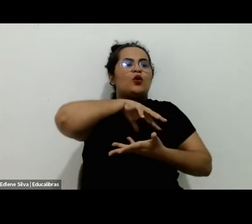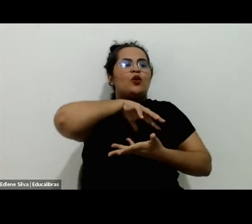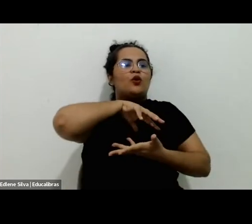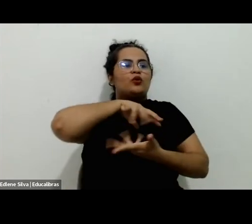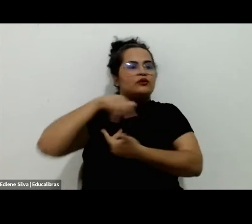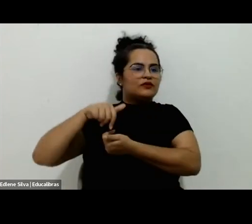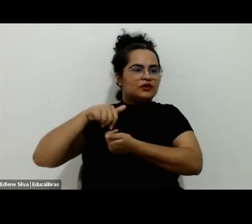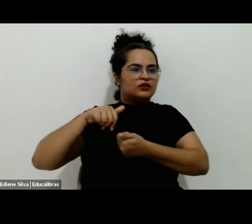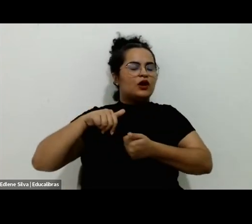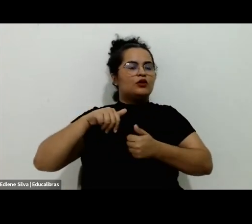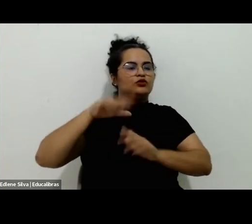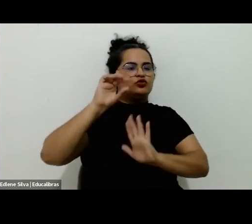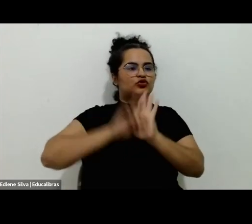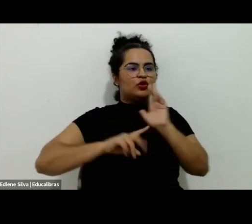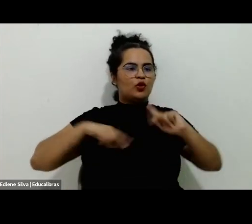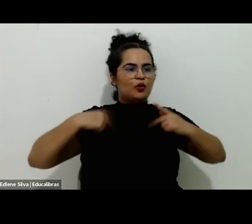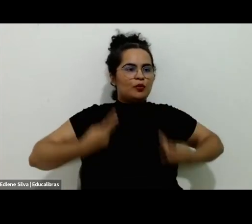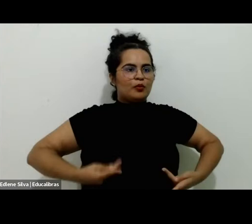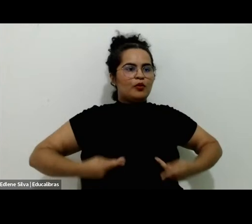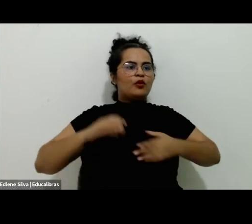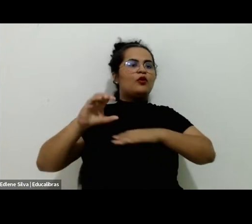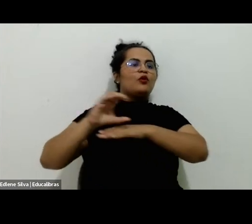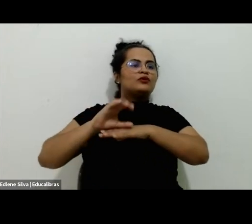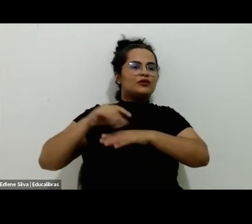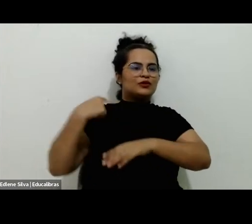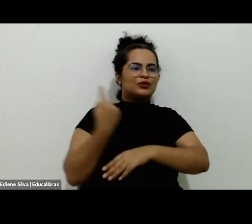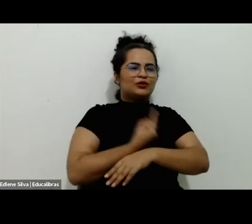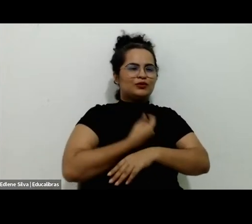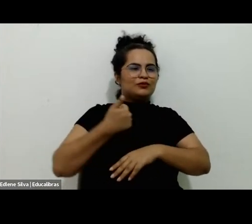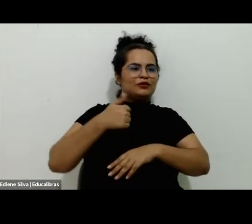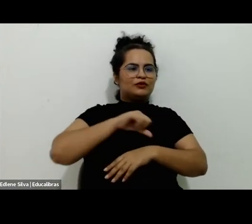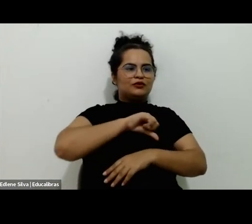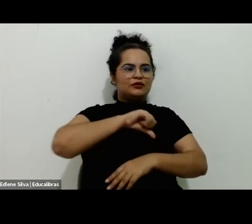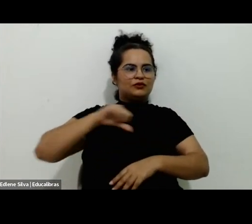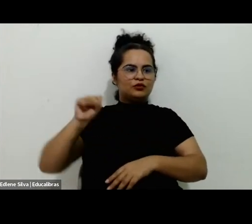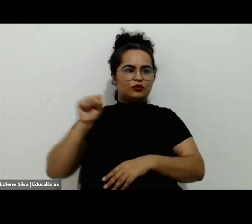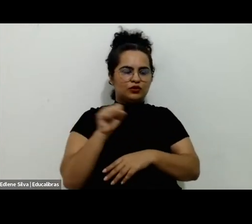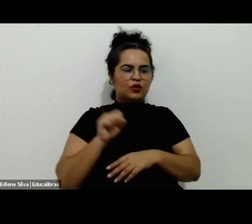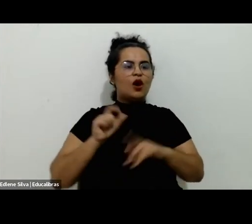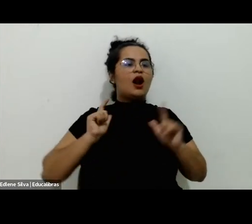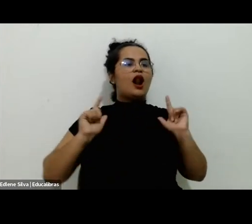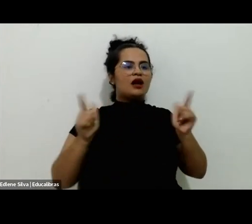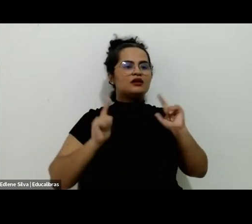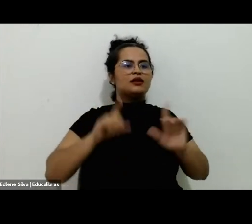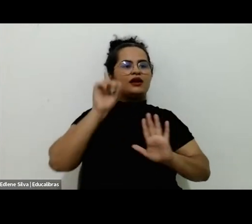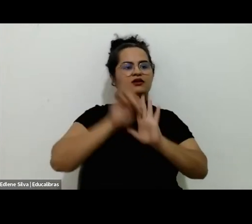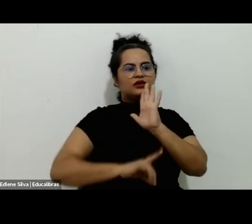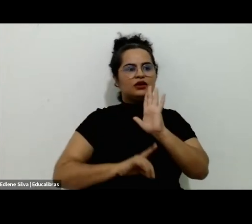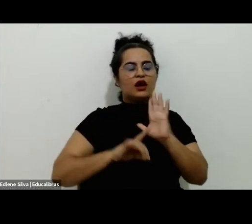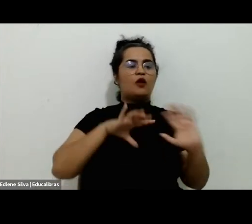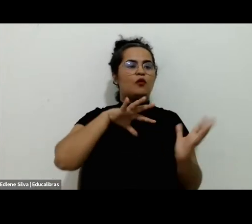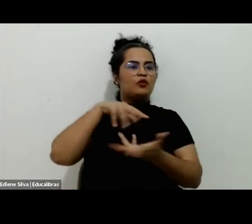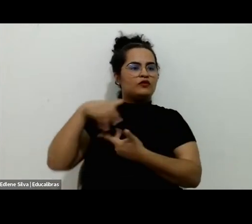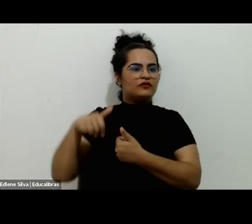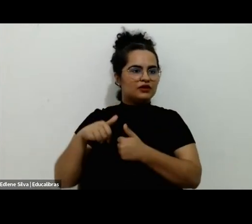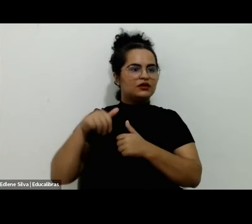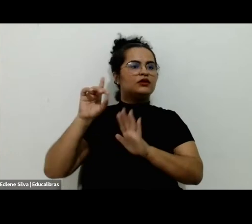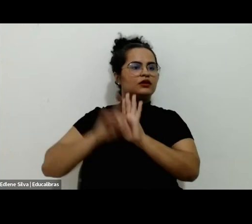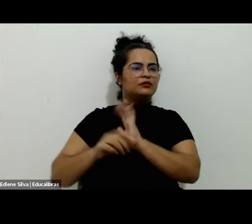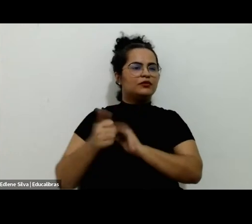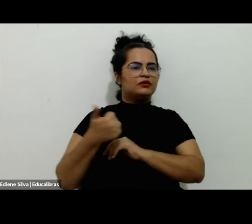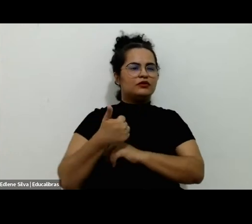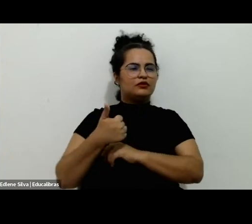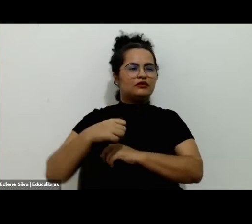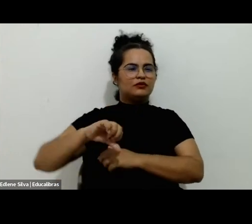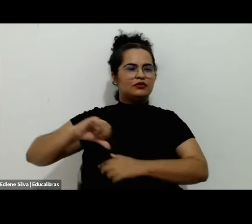mencionou aqui a nossa Constituição de 1988, que tem o lazer como direito, mas a Declaração Universal dos Direitos Humanos de 1948, no artigo